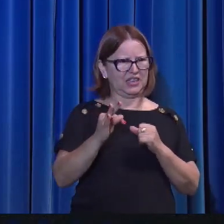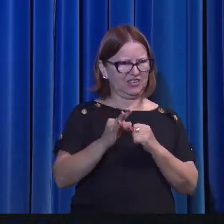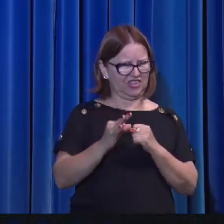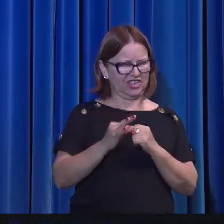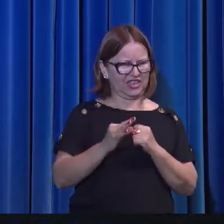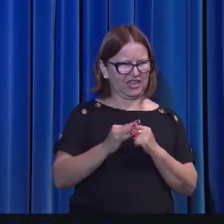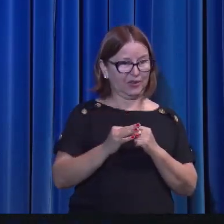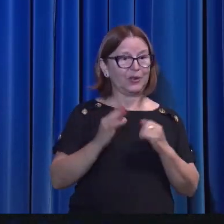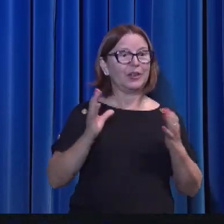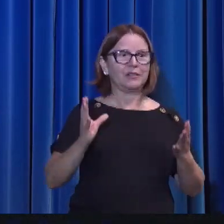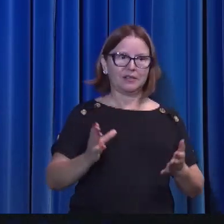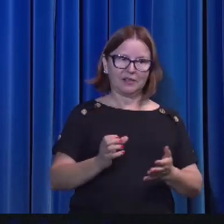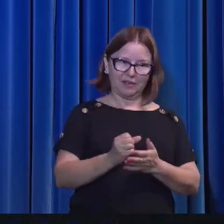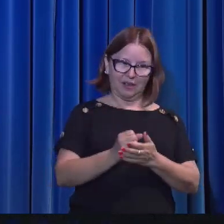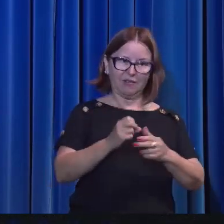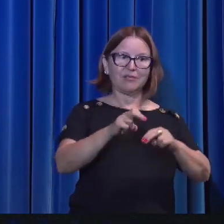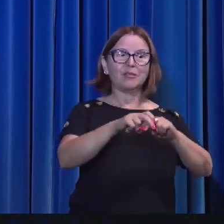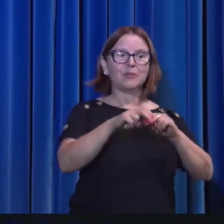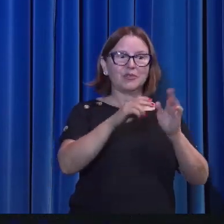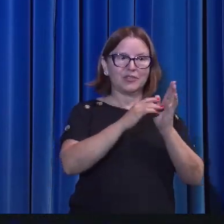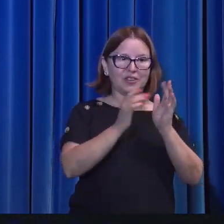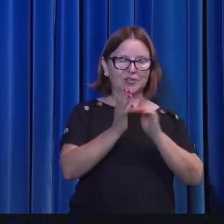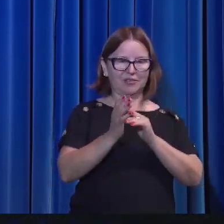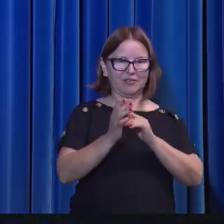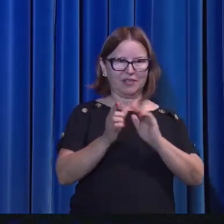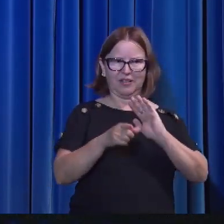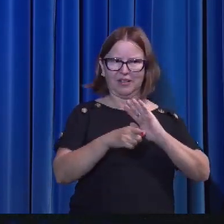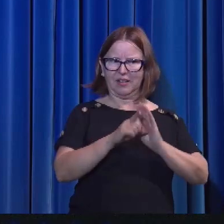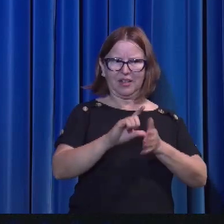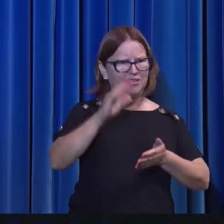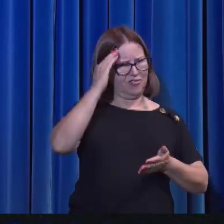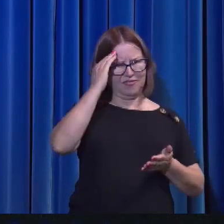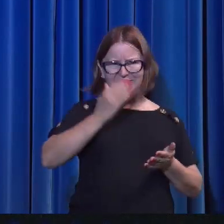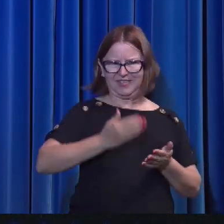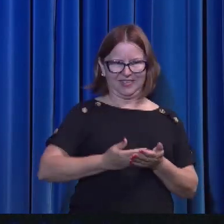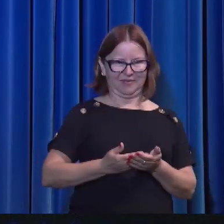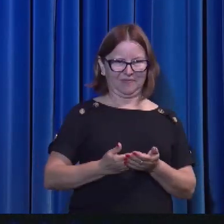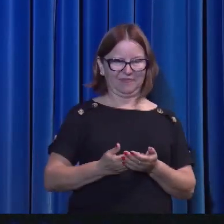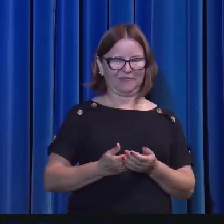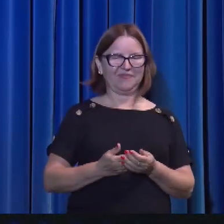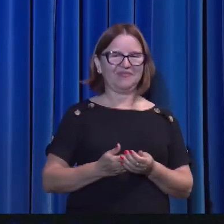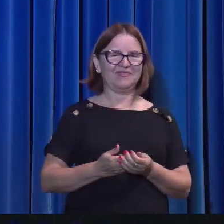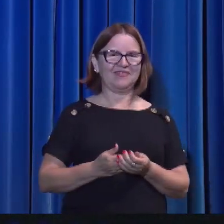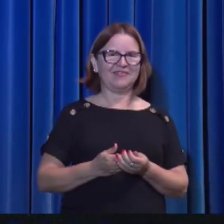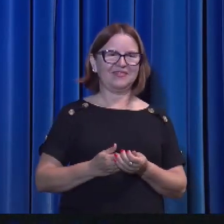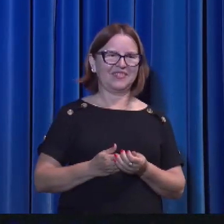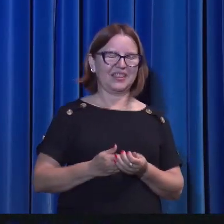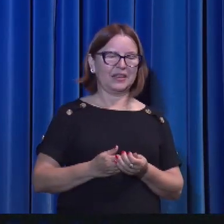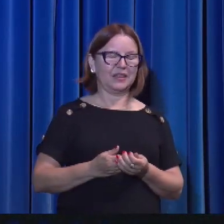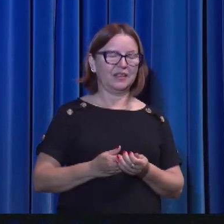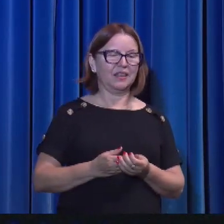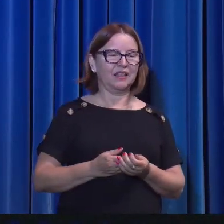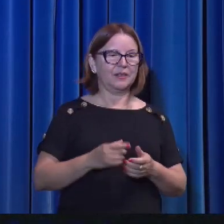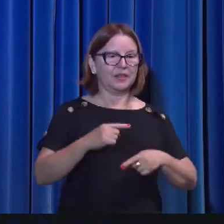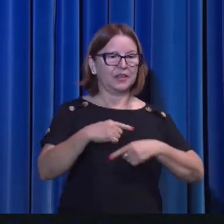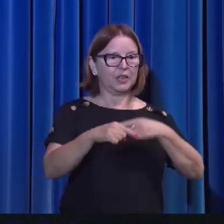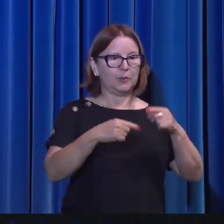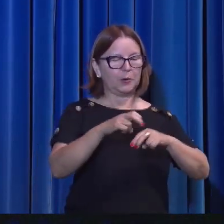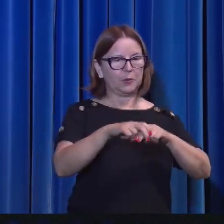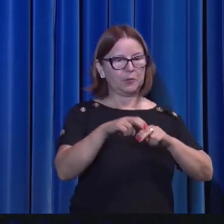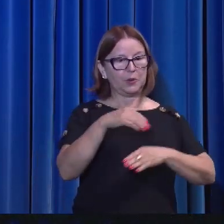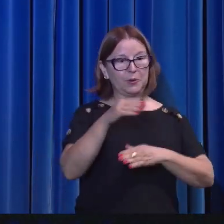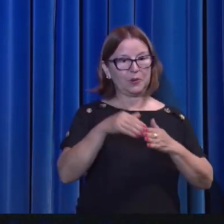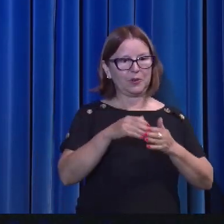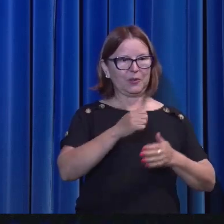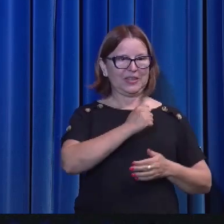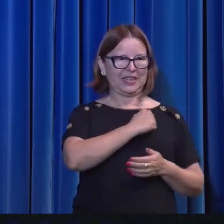foram salvos por Jesus, mas eles não criam no Jesus antes. Não? Então, mais tarde, por todos os apóstolos,